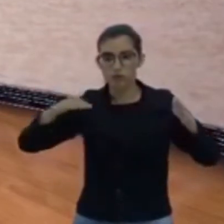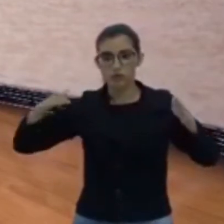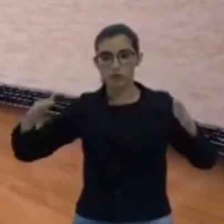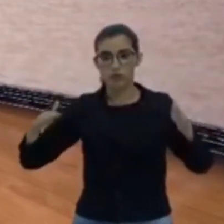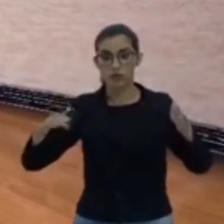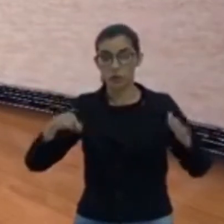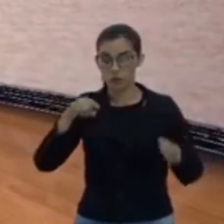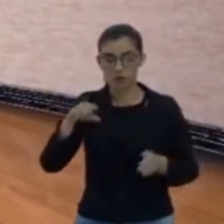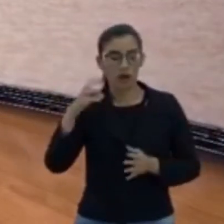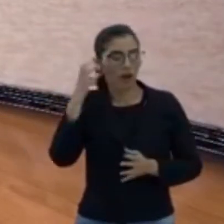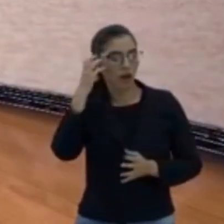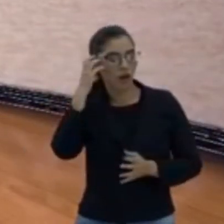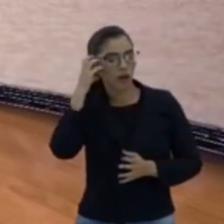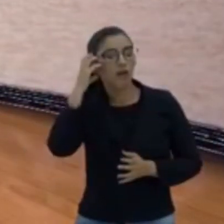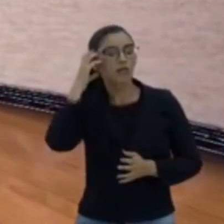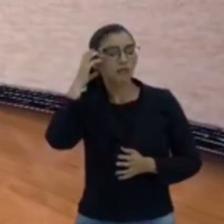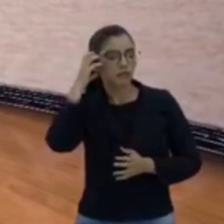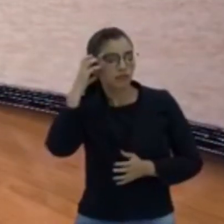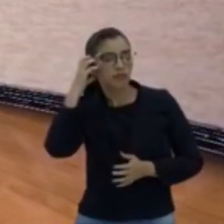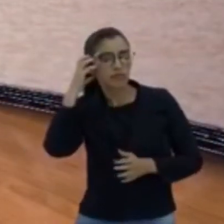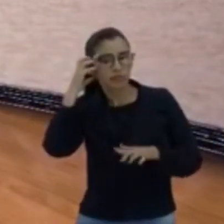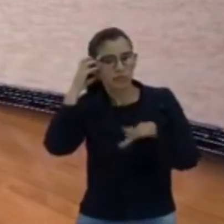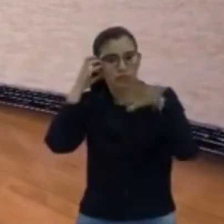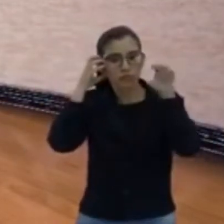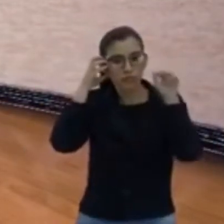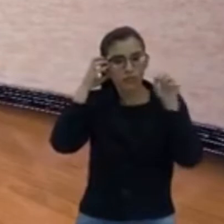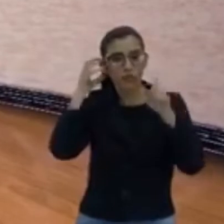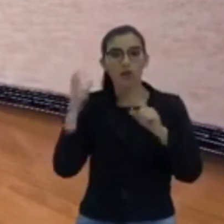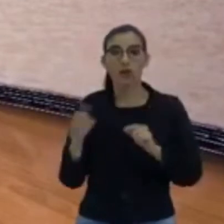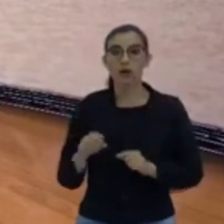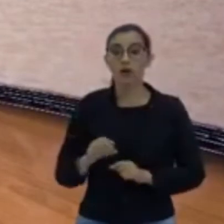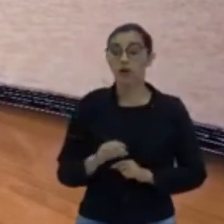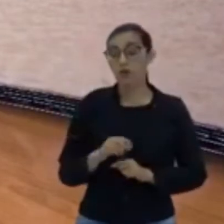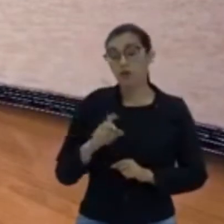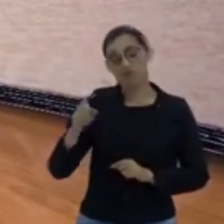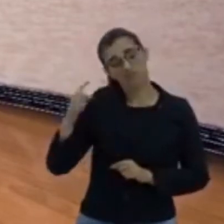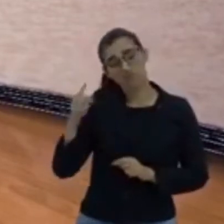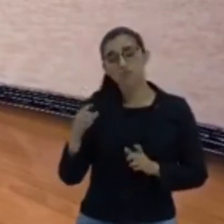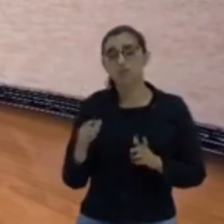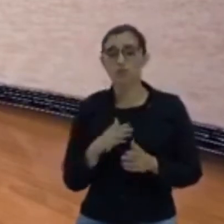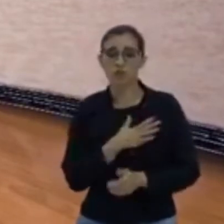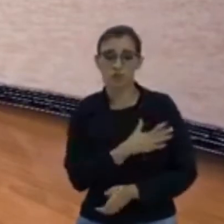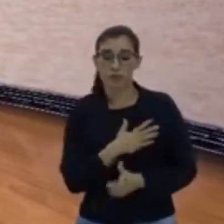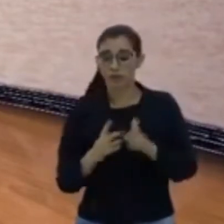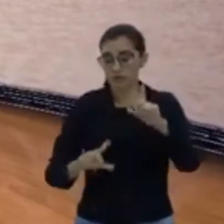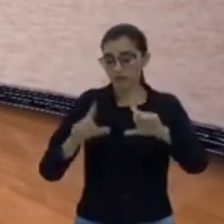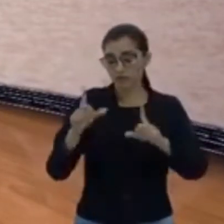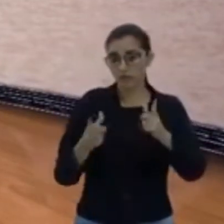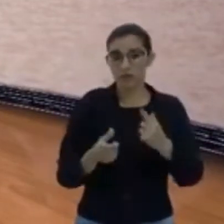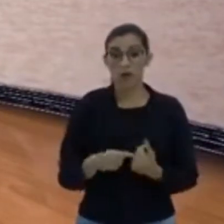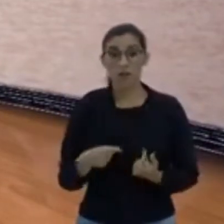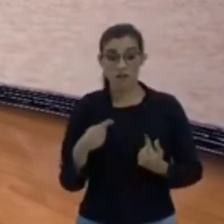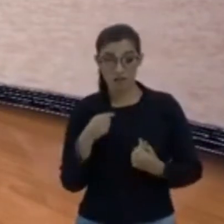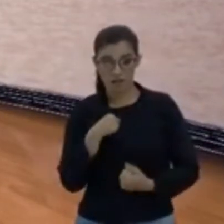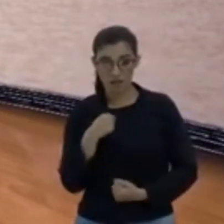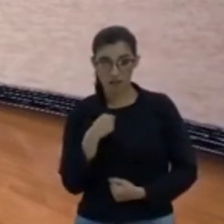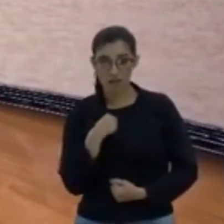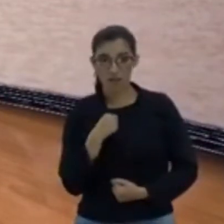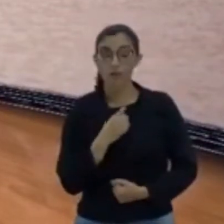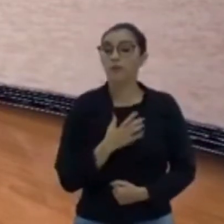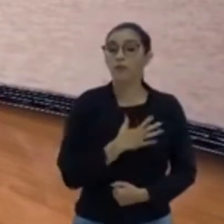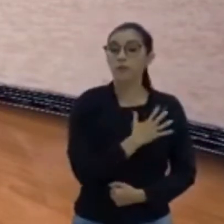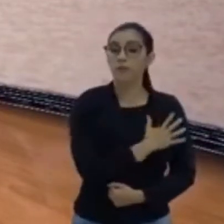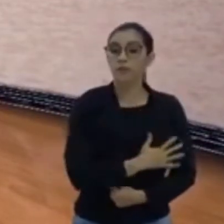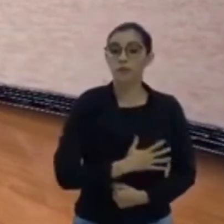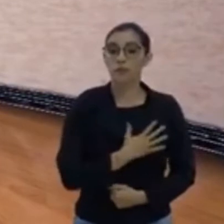escutar rádio? Gosta. Outros, gosta mais de televisão? Não gosto mais de rádio? Mas eu gosto de